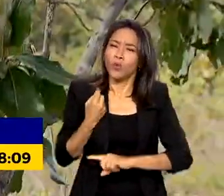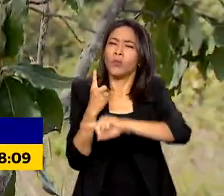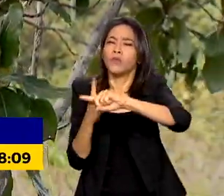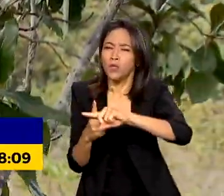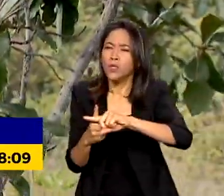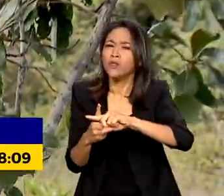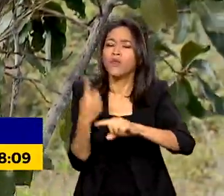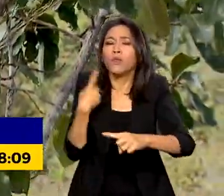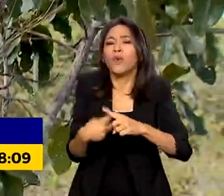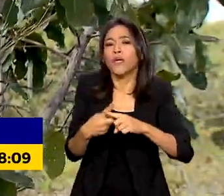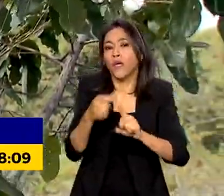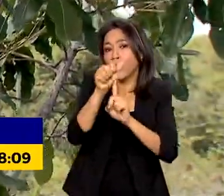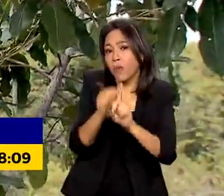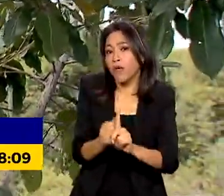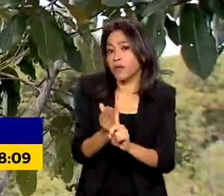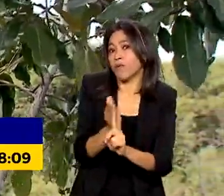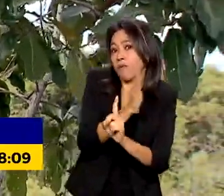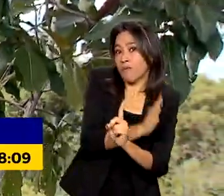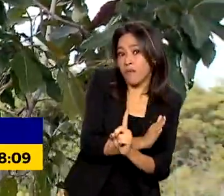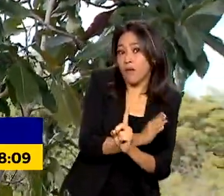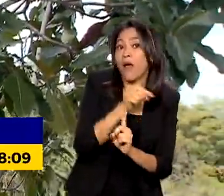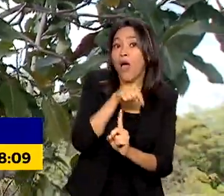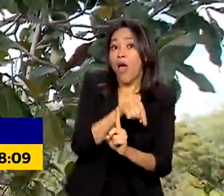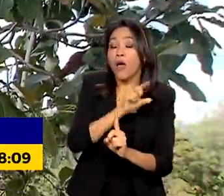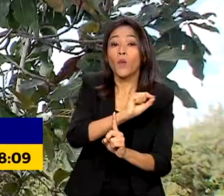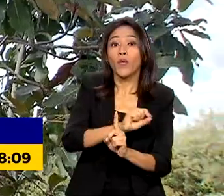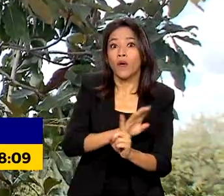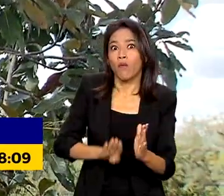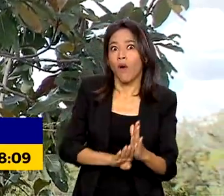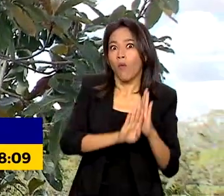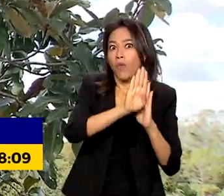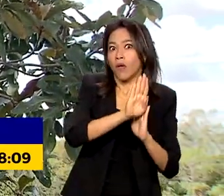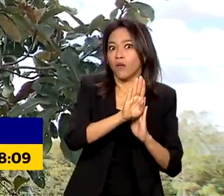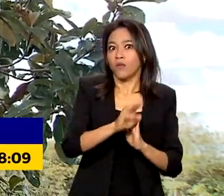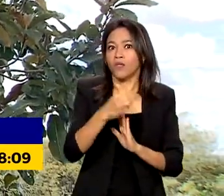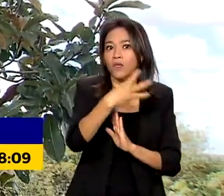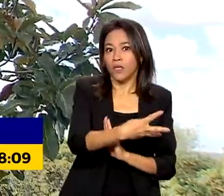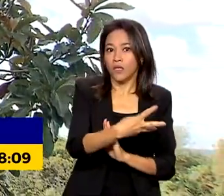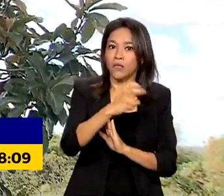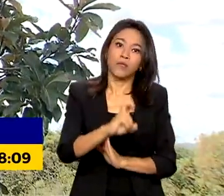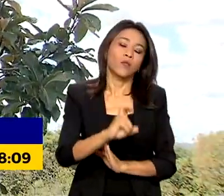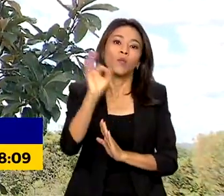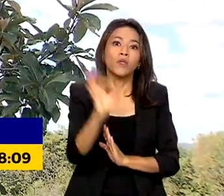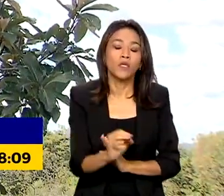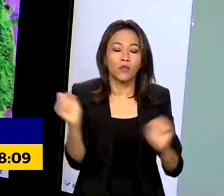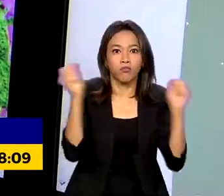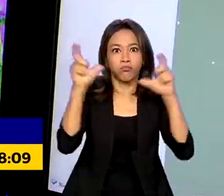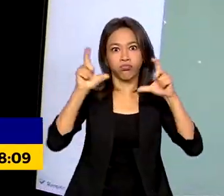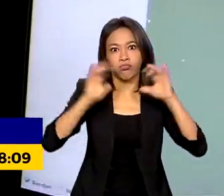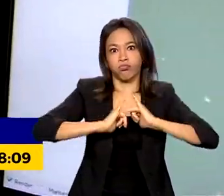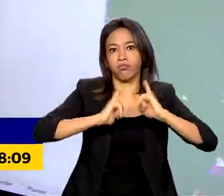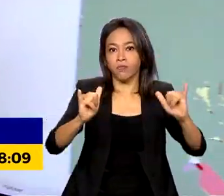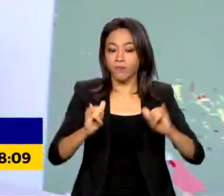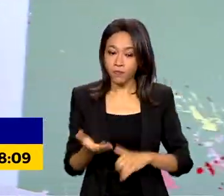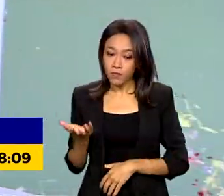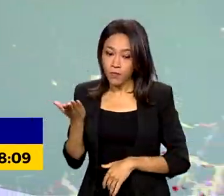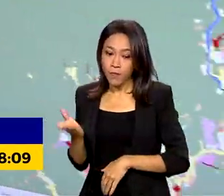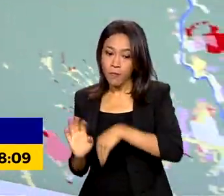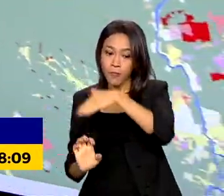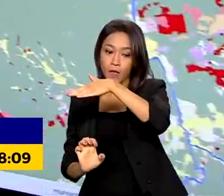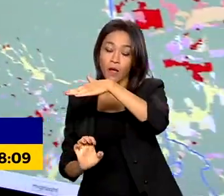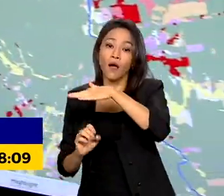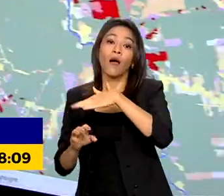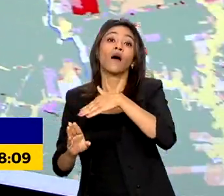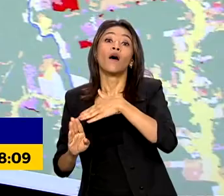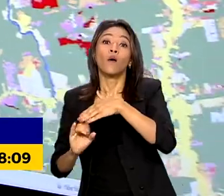já que no mês anterior, a tendência era de um aumento de 35% nos alertas. O IBAMA intensificou o